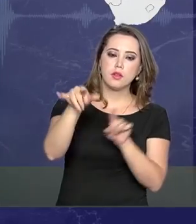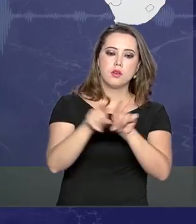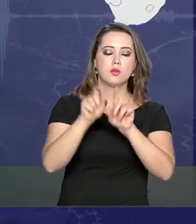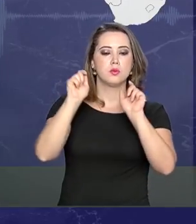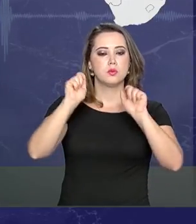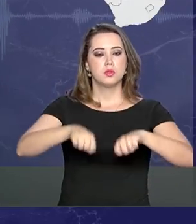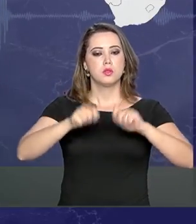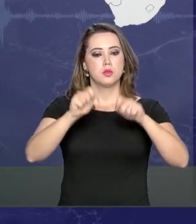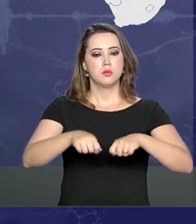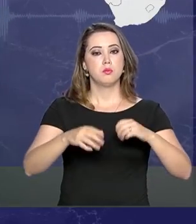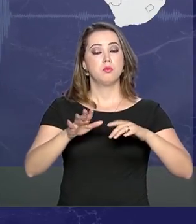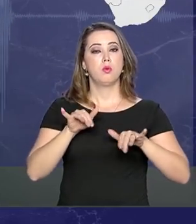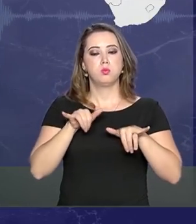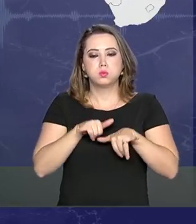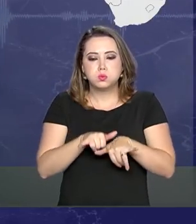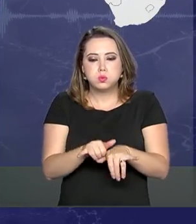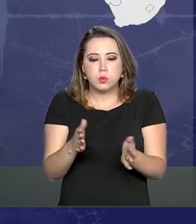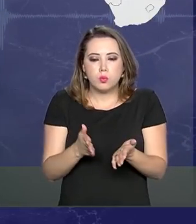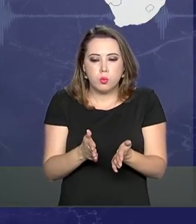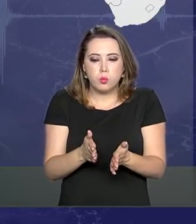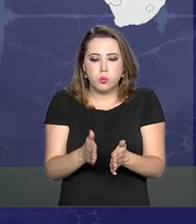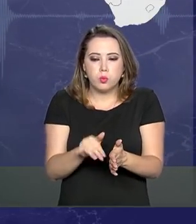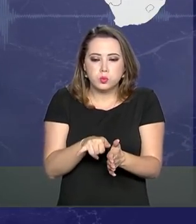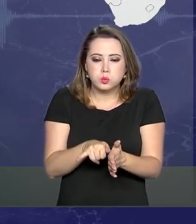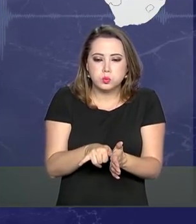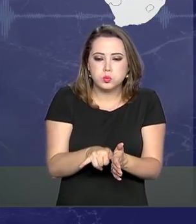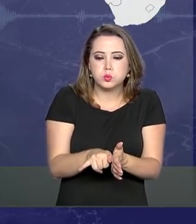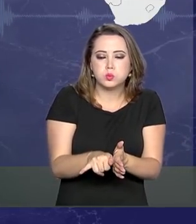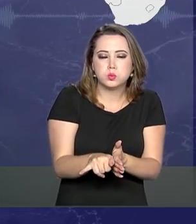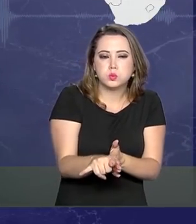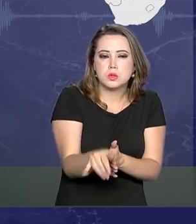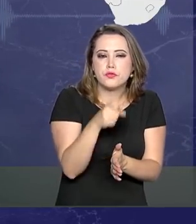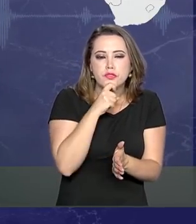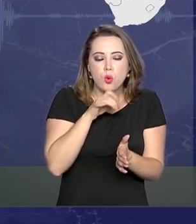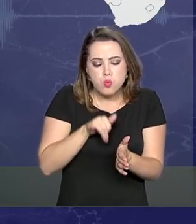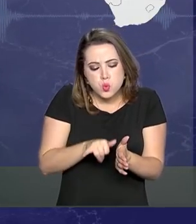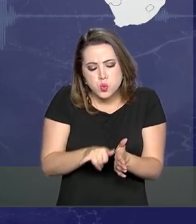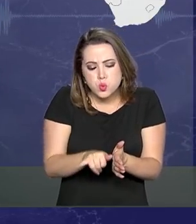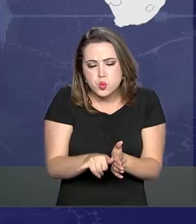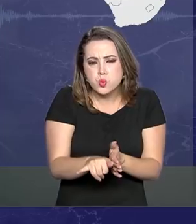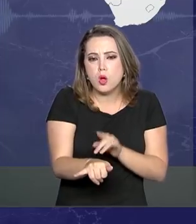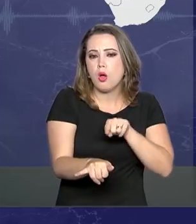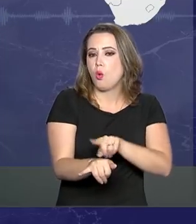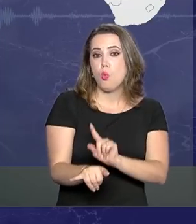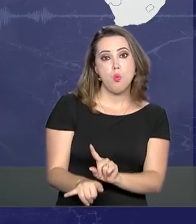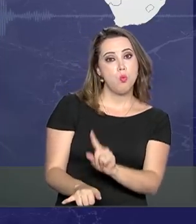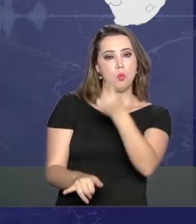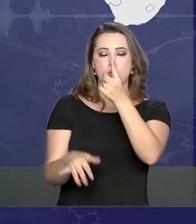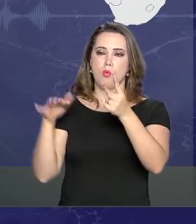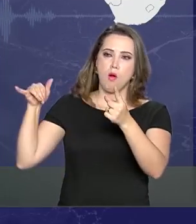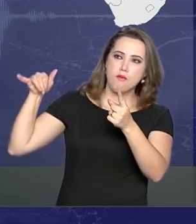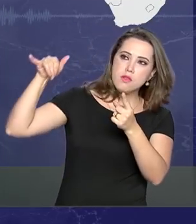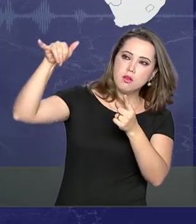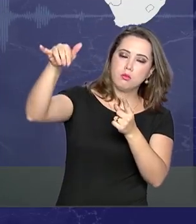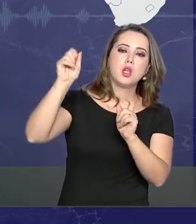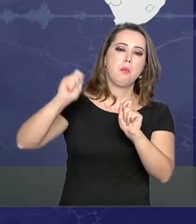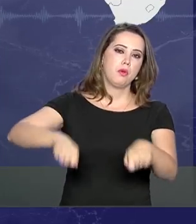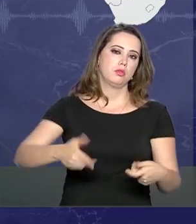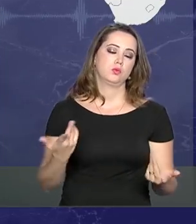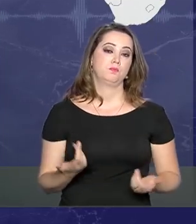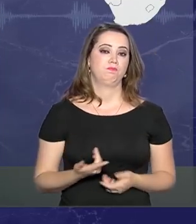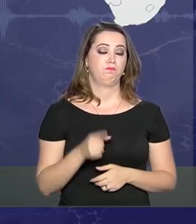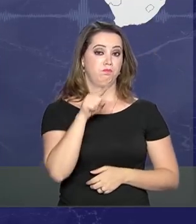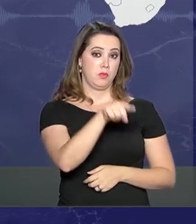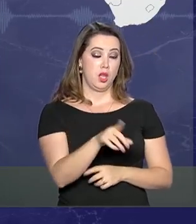capaz de pousar na pista estreita e gelada e com as condições meteorológicas da Antártica. Entre as missões do